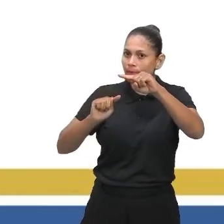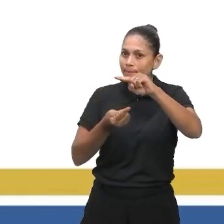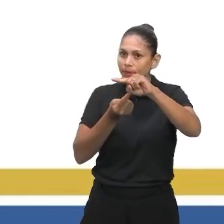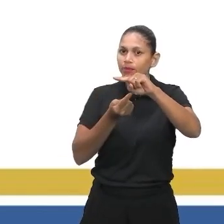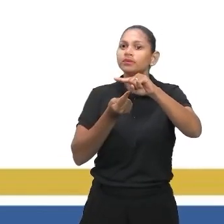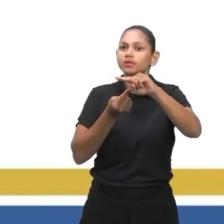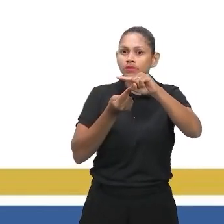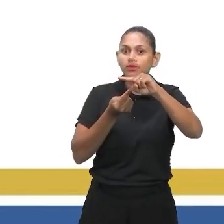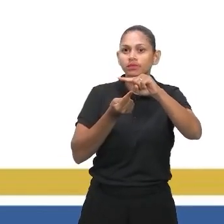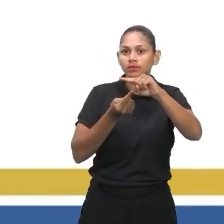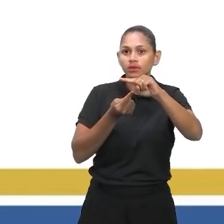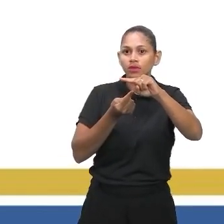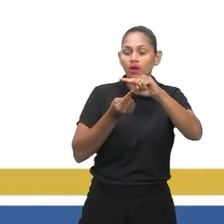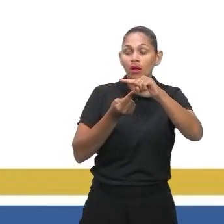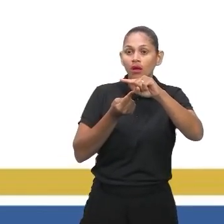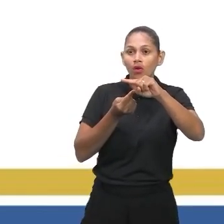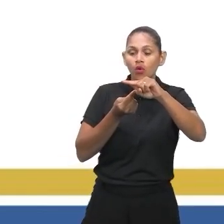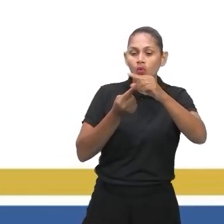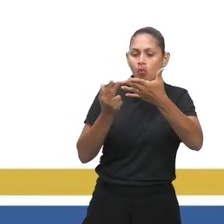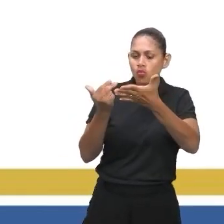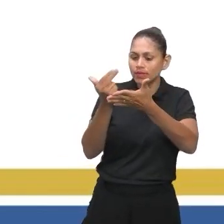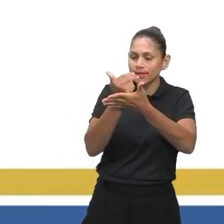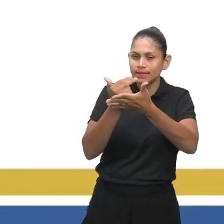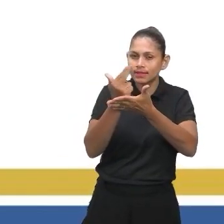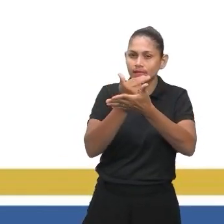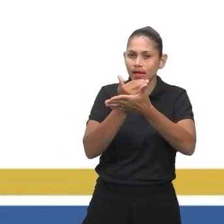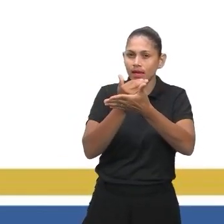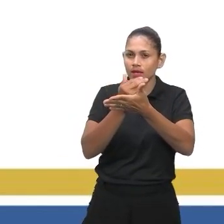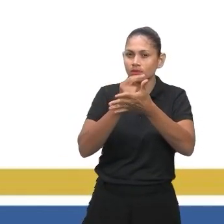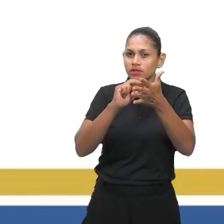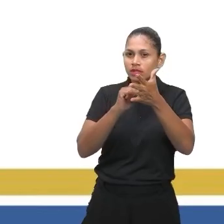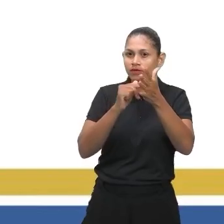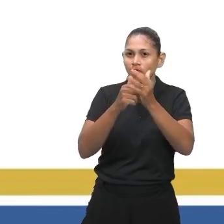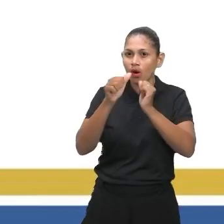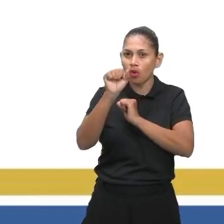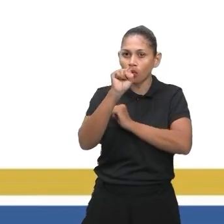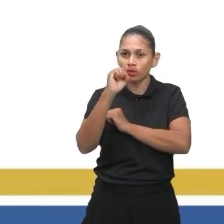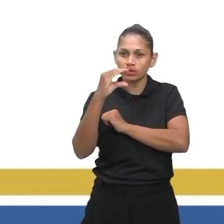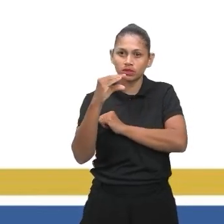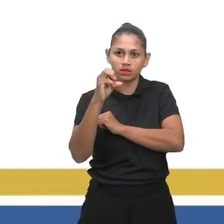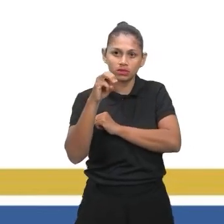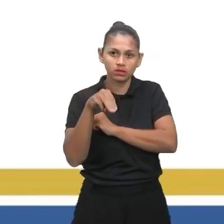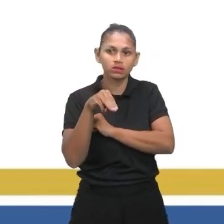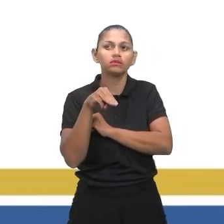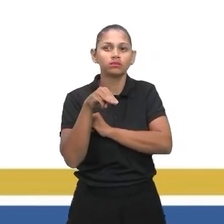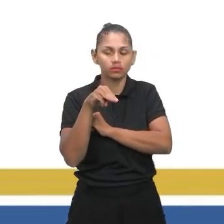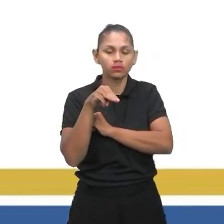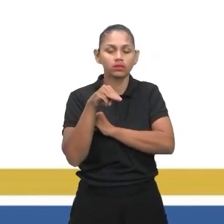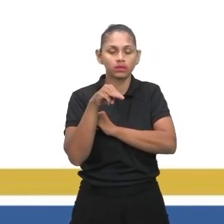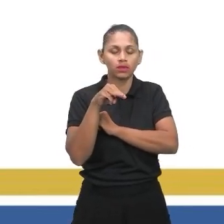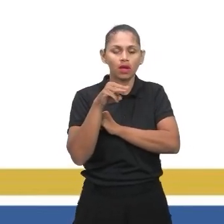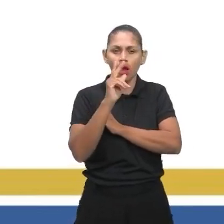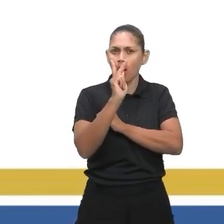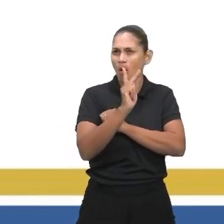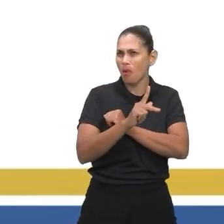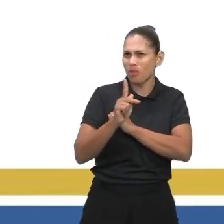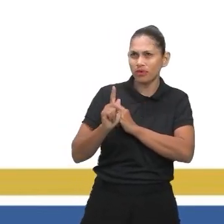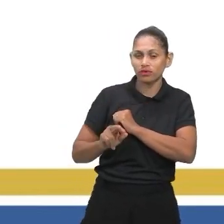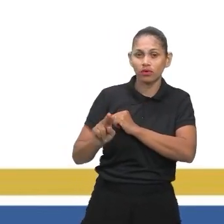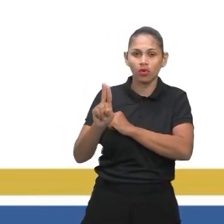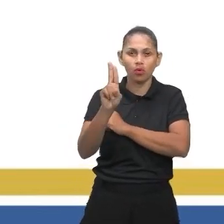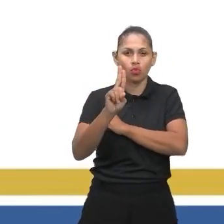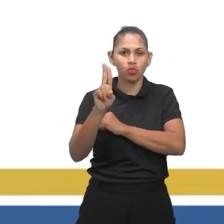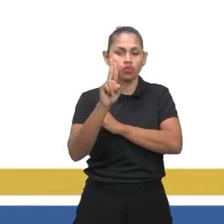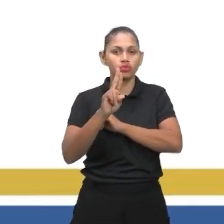cm. Eu quero saber o tamanho real. Vou chamar de X. Eu tenho aqui uma regra de 3. Ah, o professor Douglas ensinou que a regra de